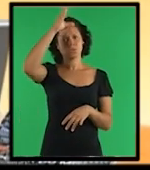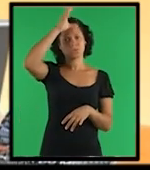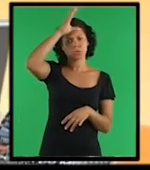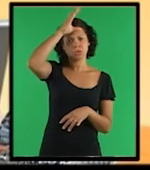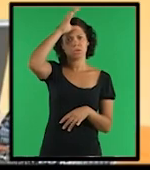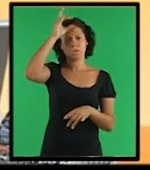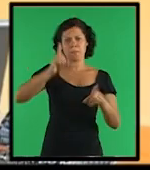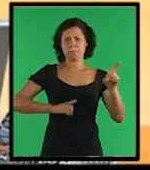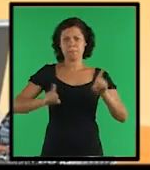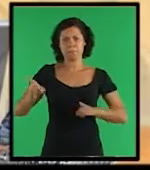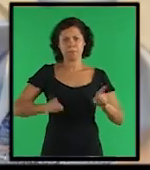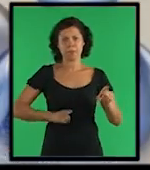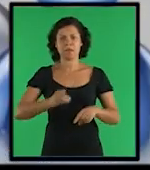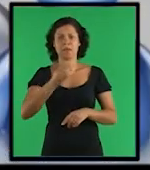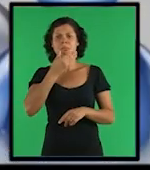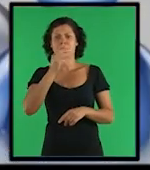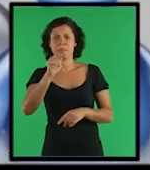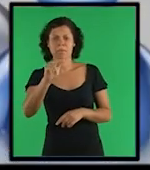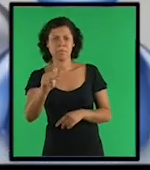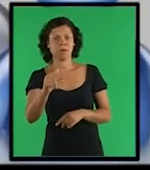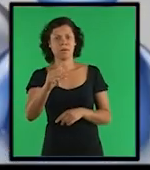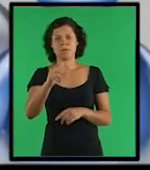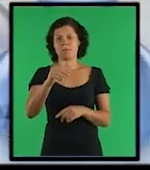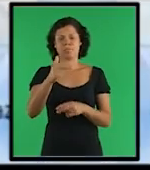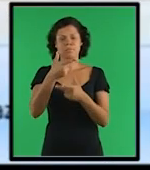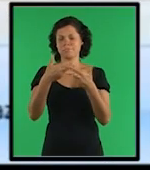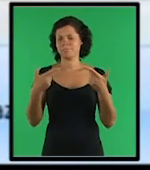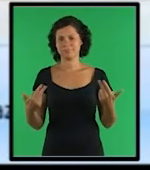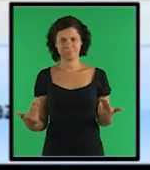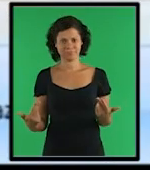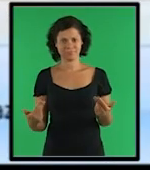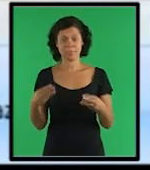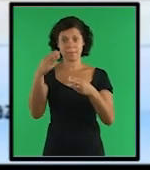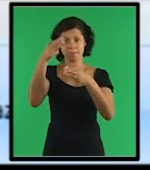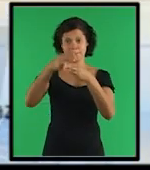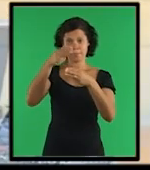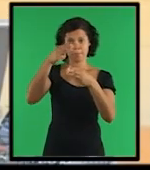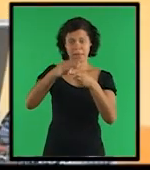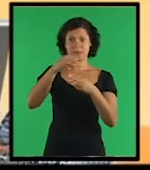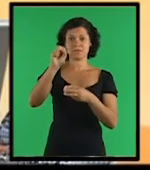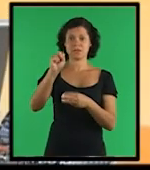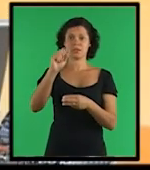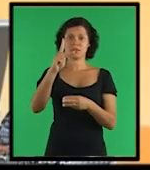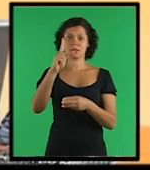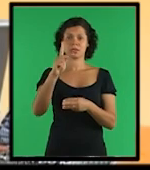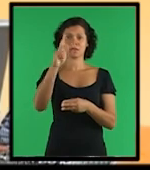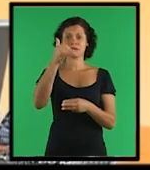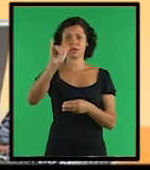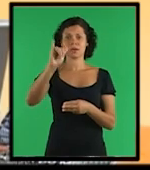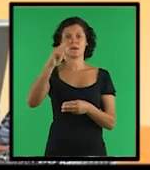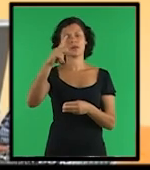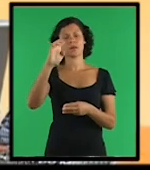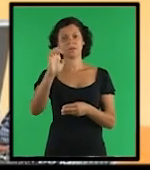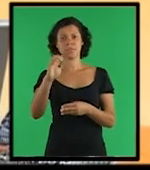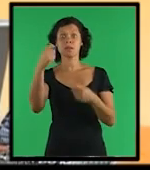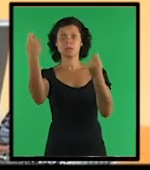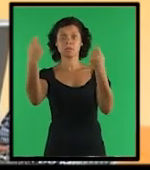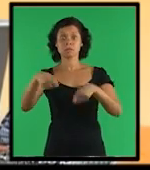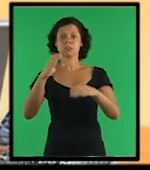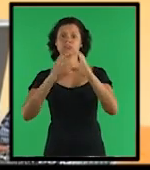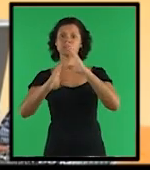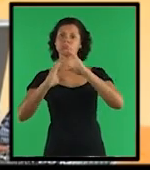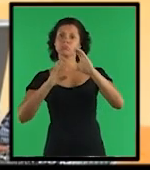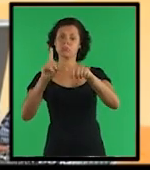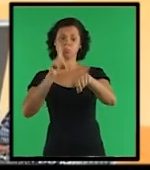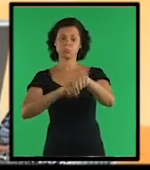irmãos, pais, mães, etc. O Messenger e o Skype são exemplos de interação em tempo real, com som